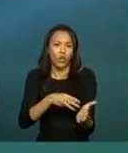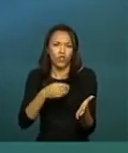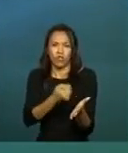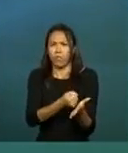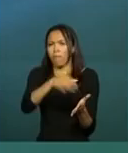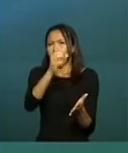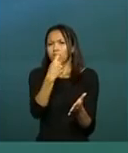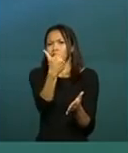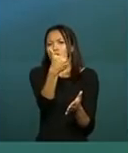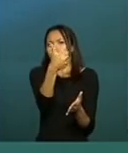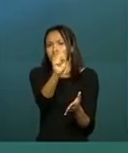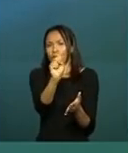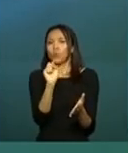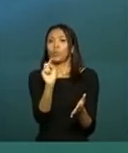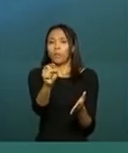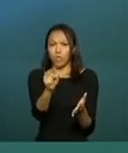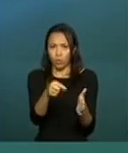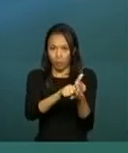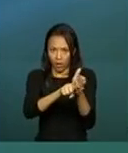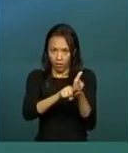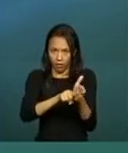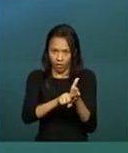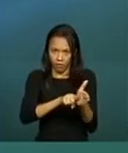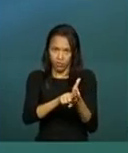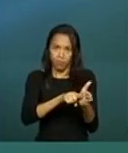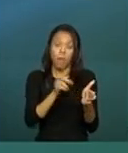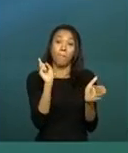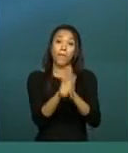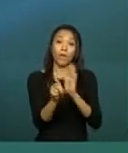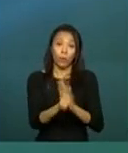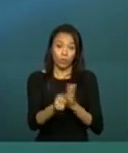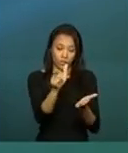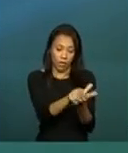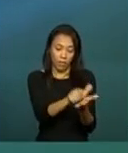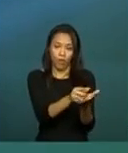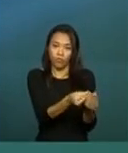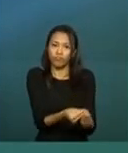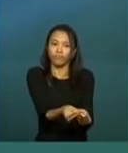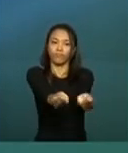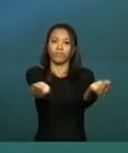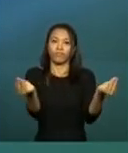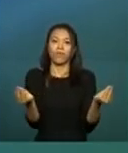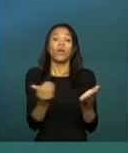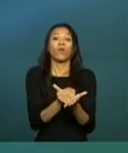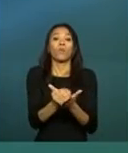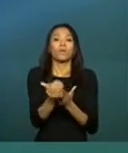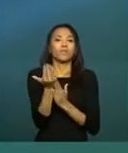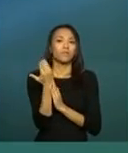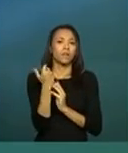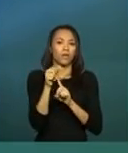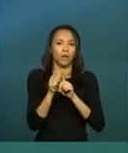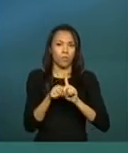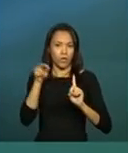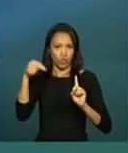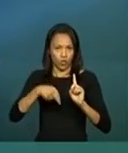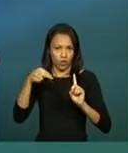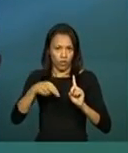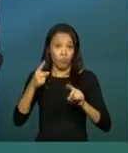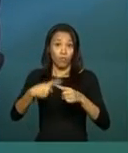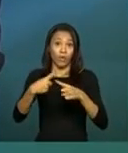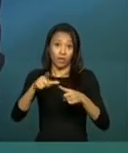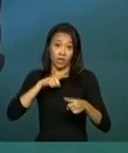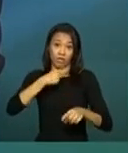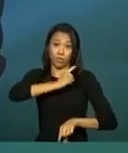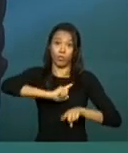questionários. em função da questão eleitoral, nós começamos ela apenas em novembro, porque nós tínhamos a proibição